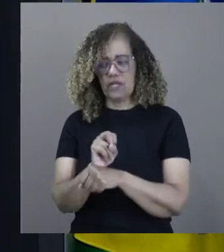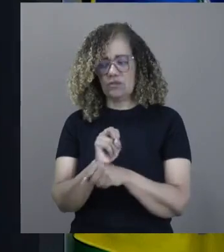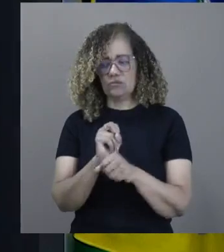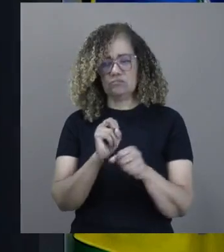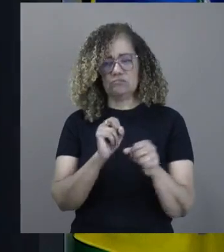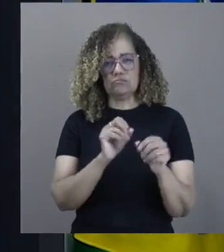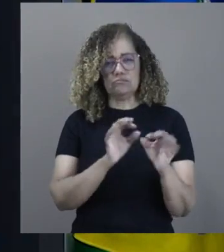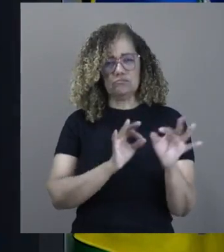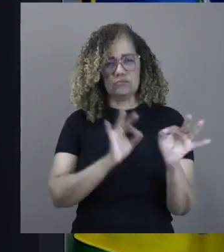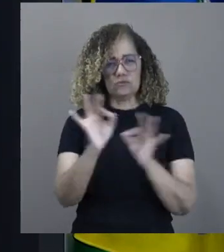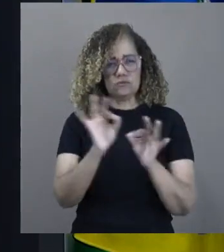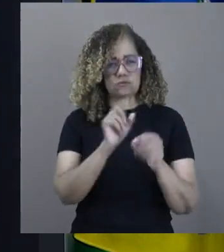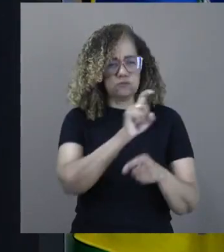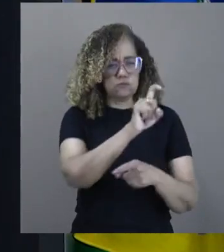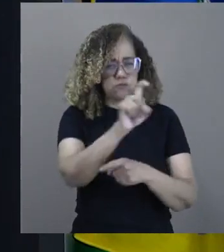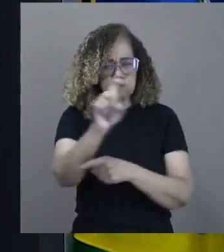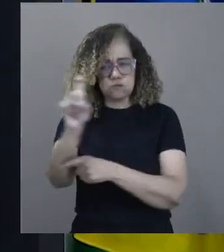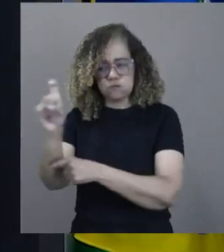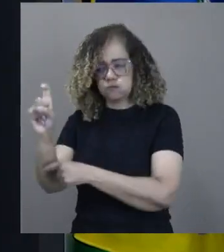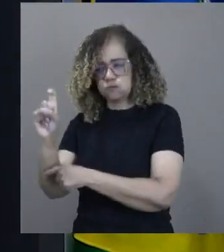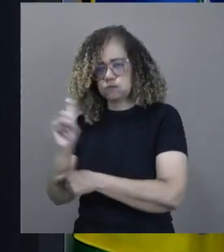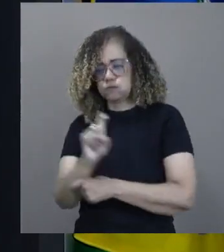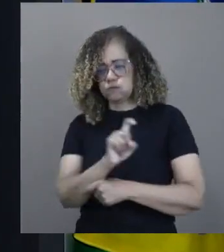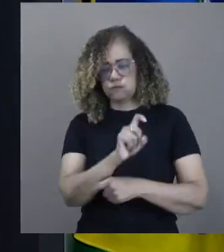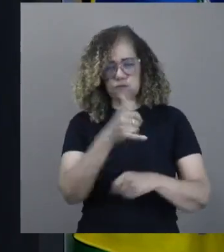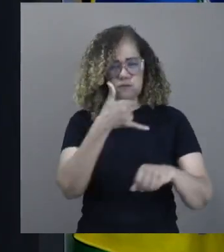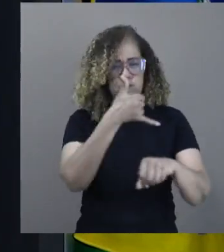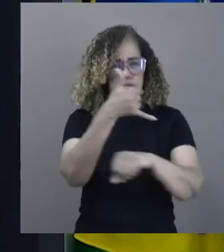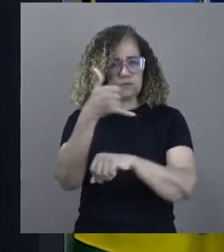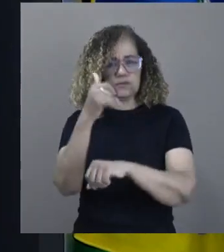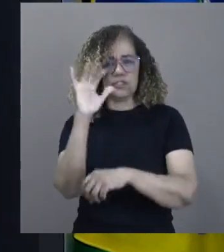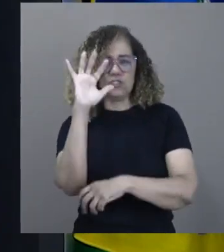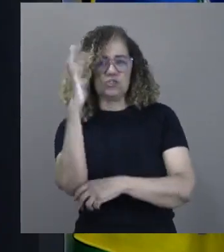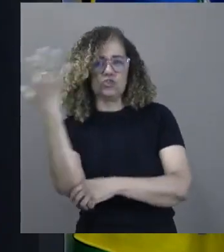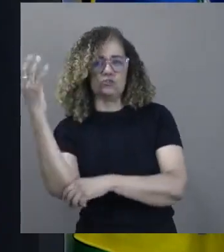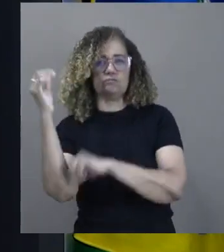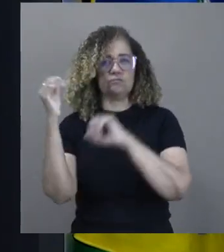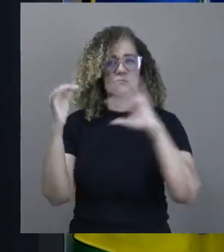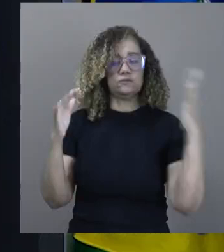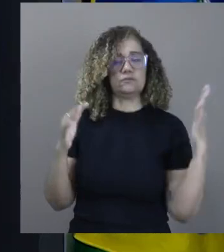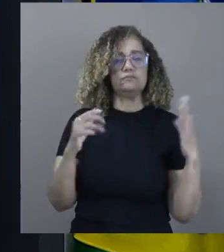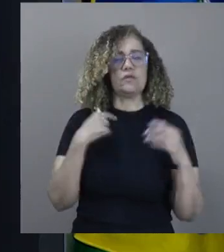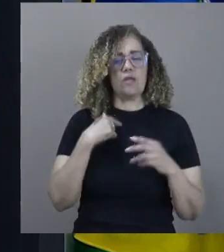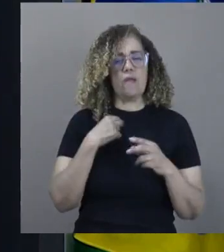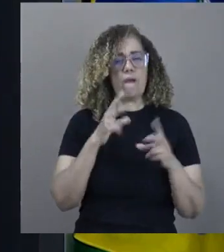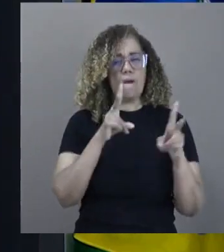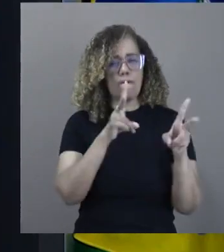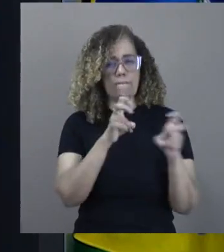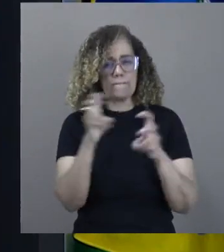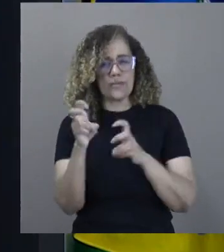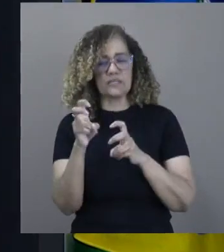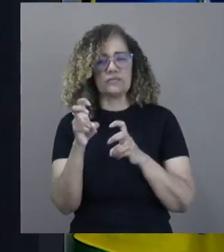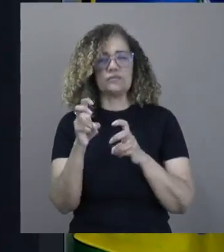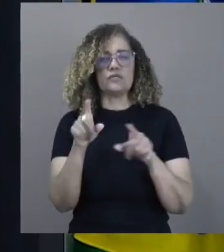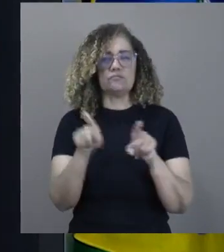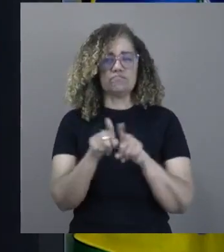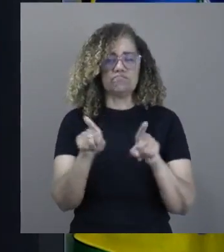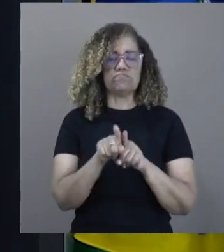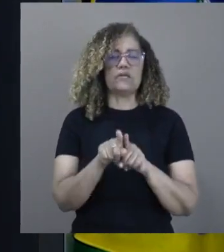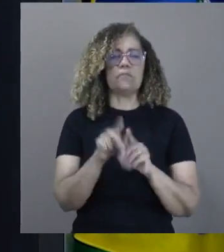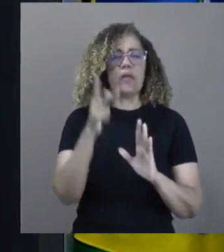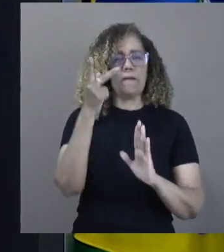Nesse primeiro discurso, eu quero insistir em projetos que gerem mais riqueza para o homem do